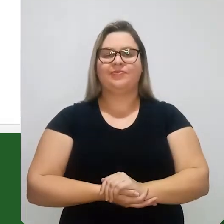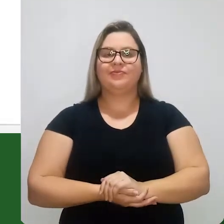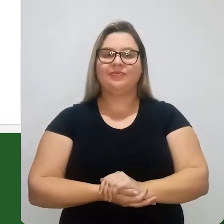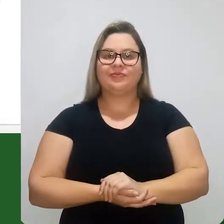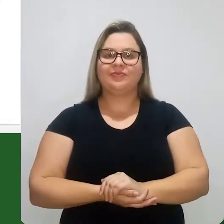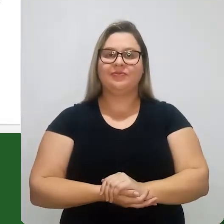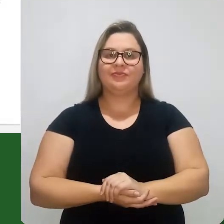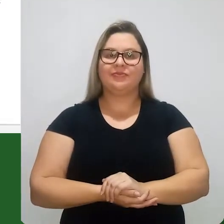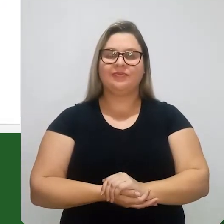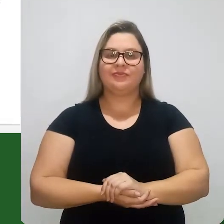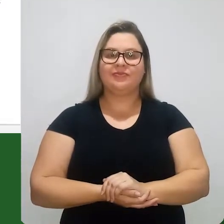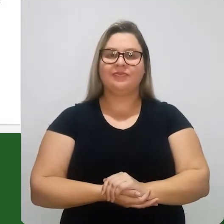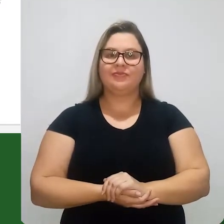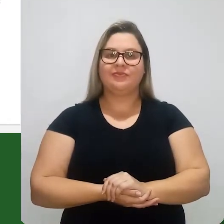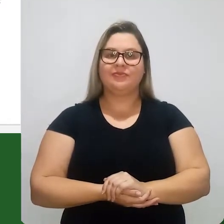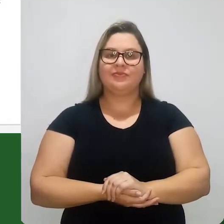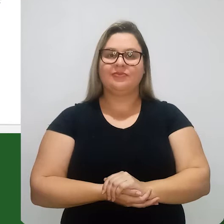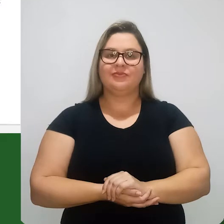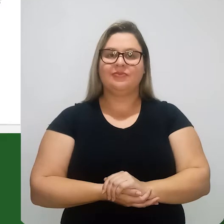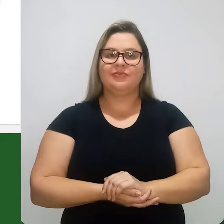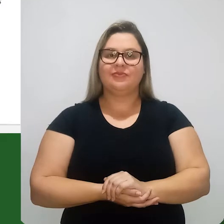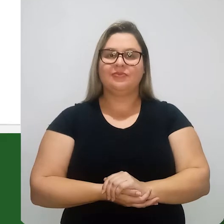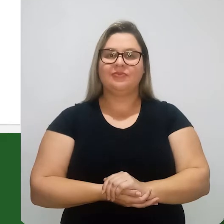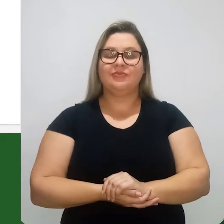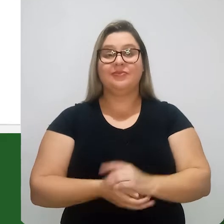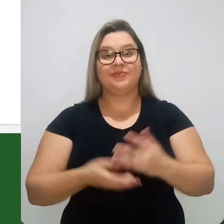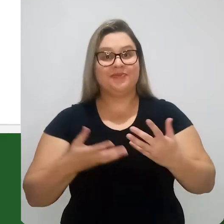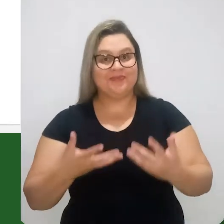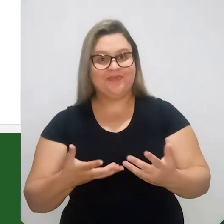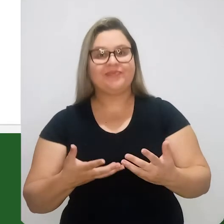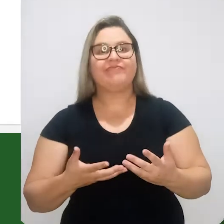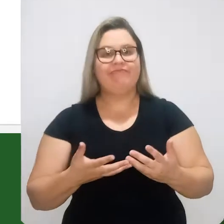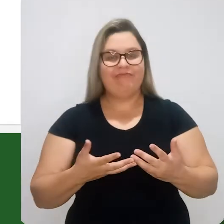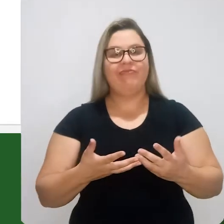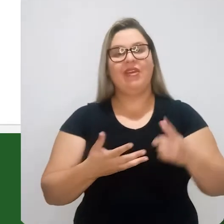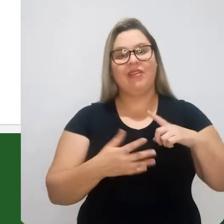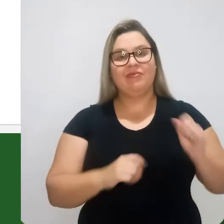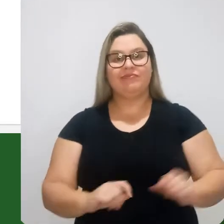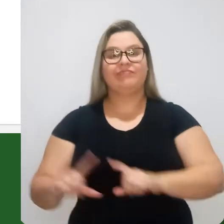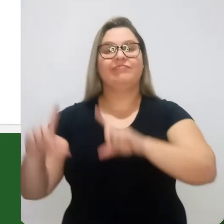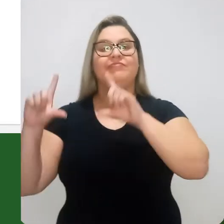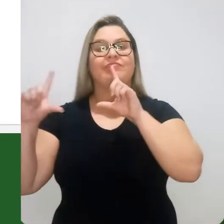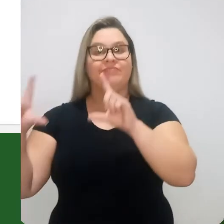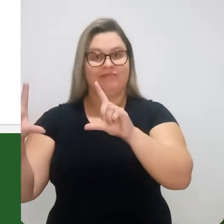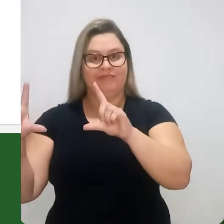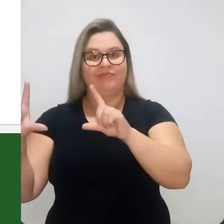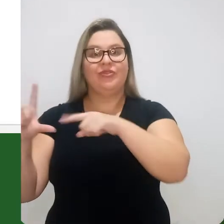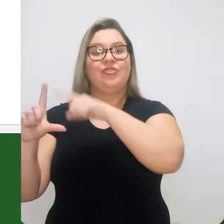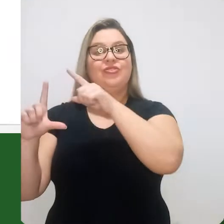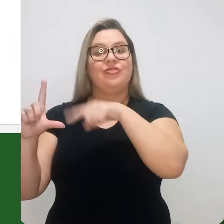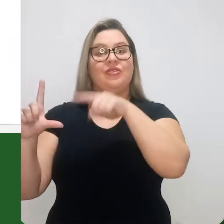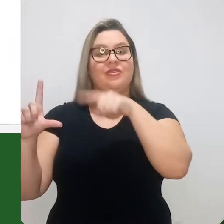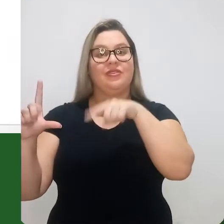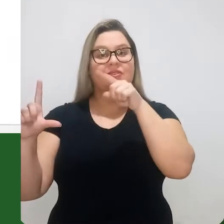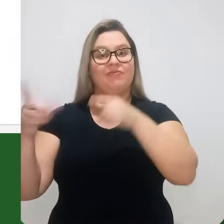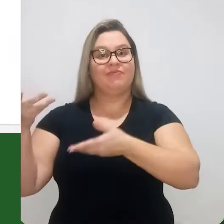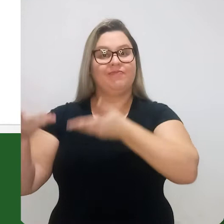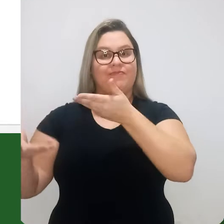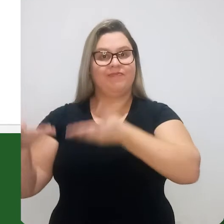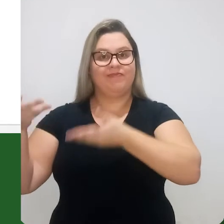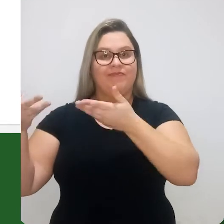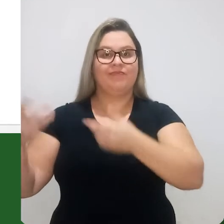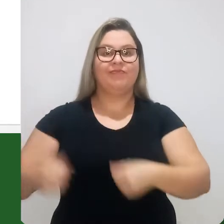nome mais usualmente encontrado. Bem, aqui, então, lado a lado, nós temos o